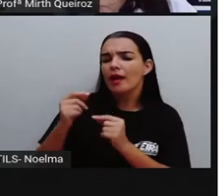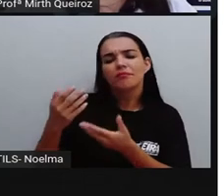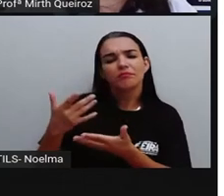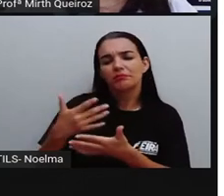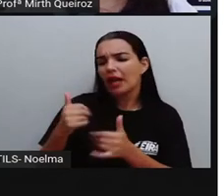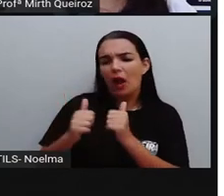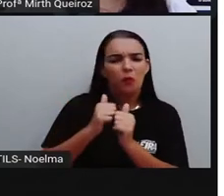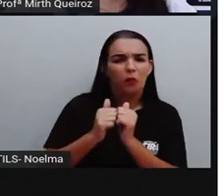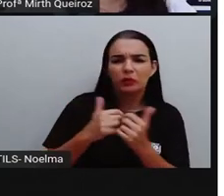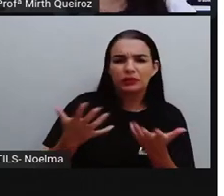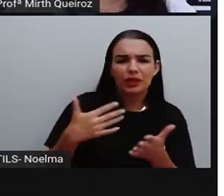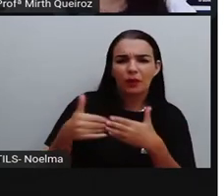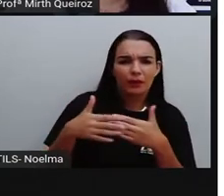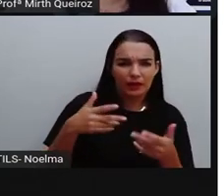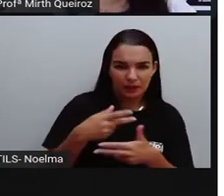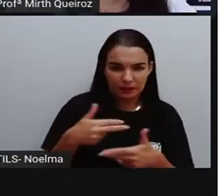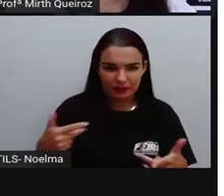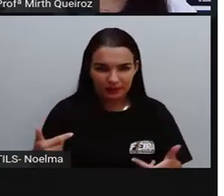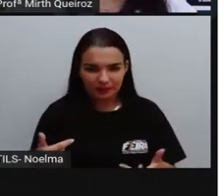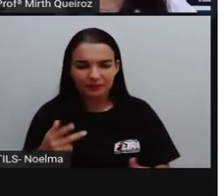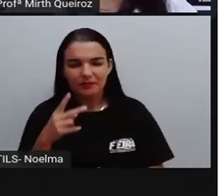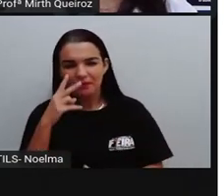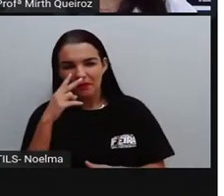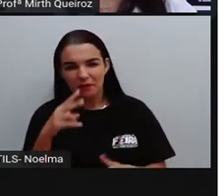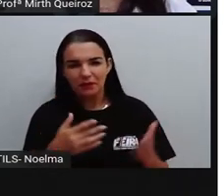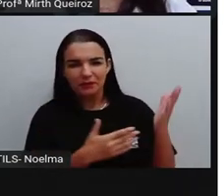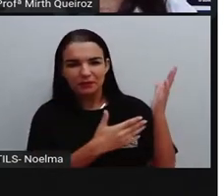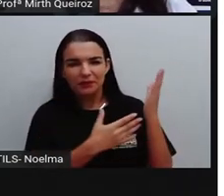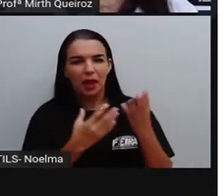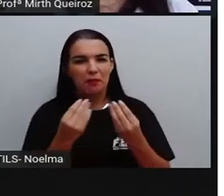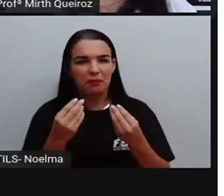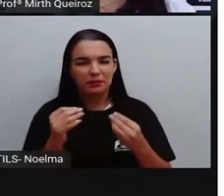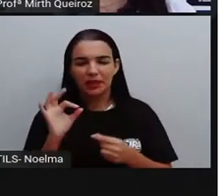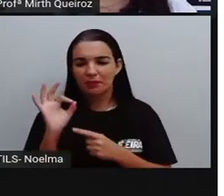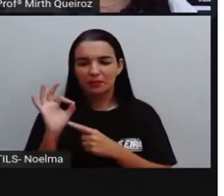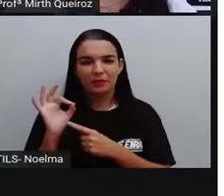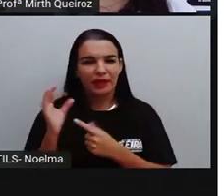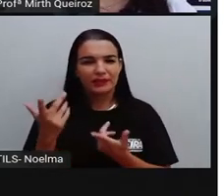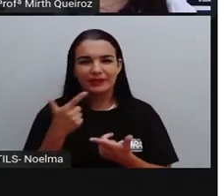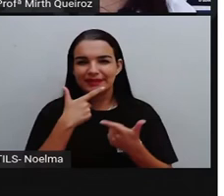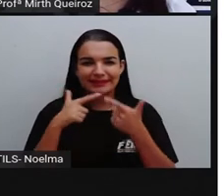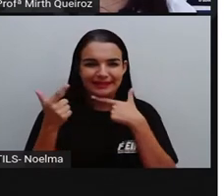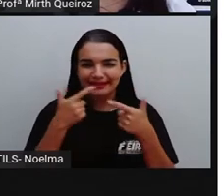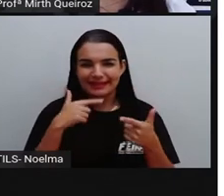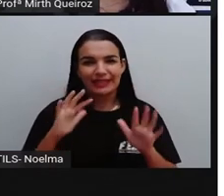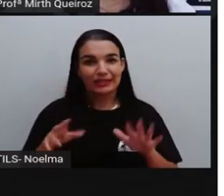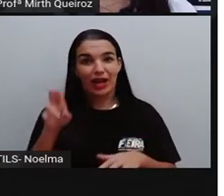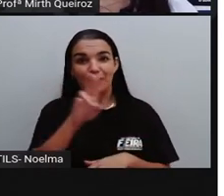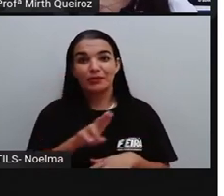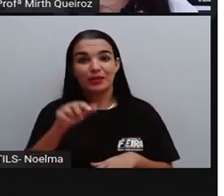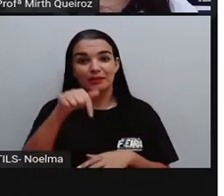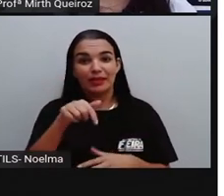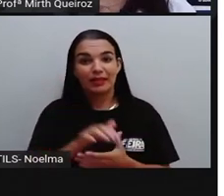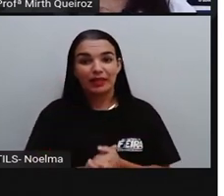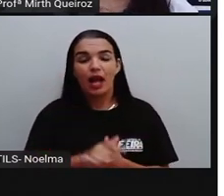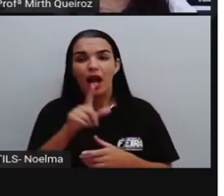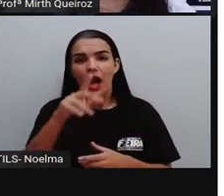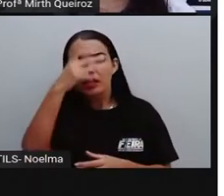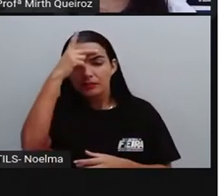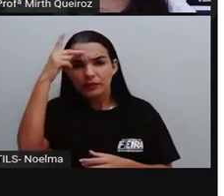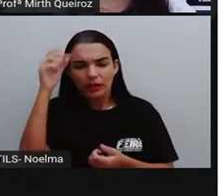Olha só quantas moedas engraçadas já foram usadas por aqui. Os escravos africanos usavam aquelas